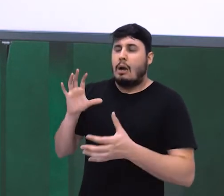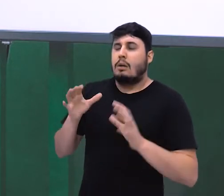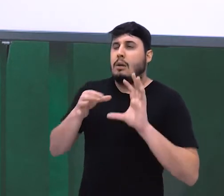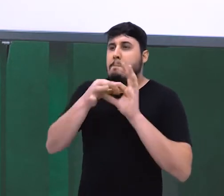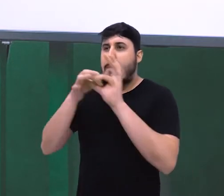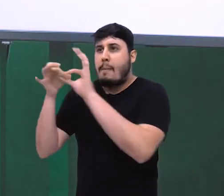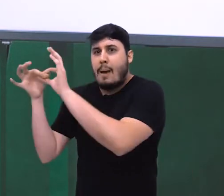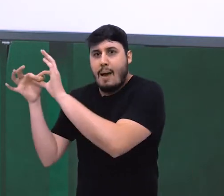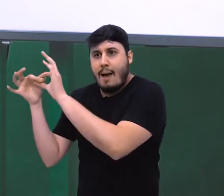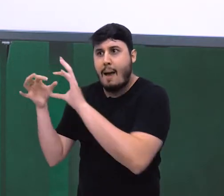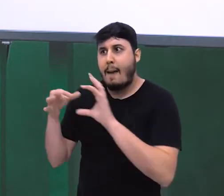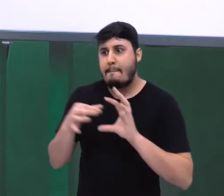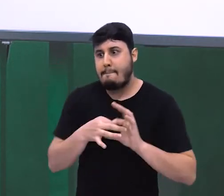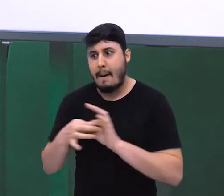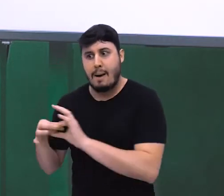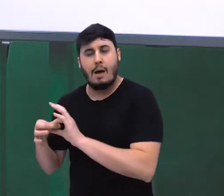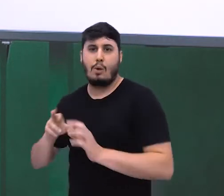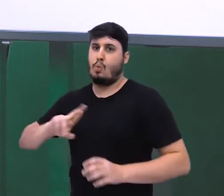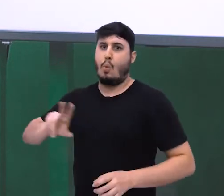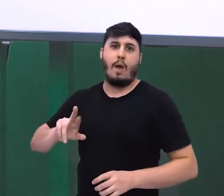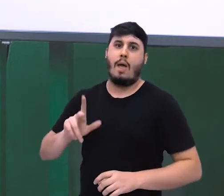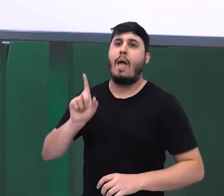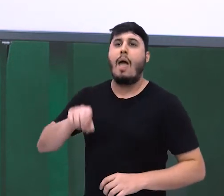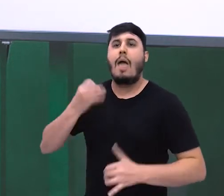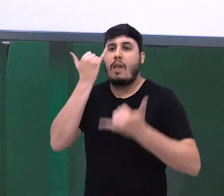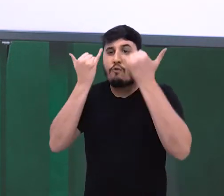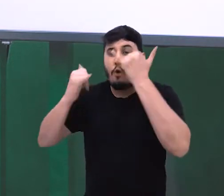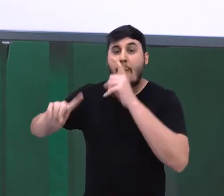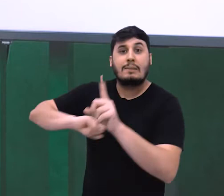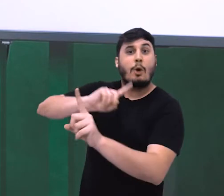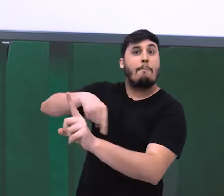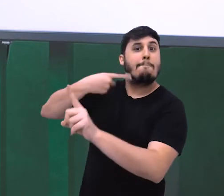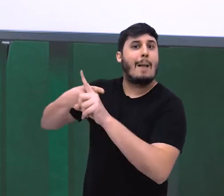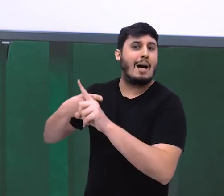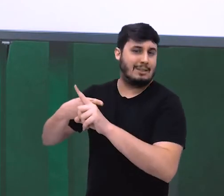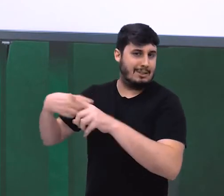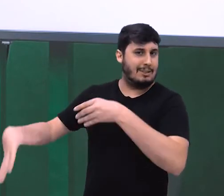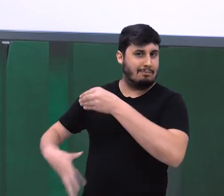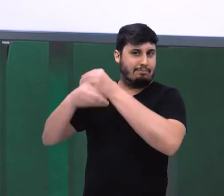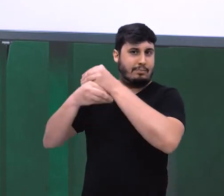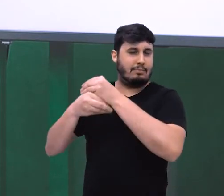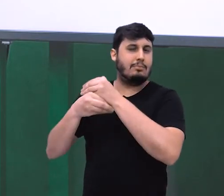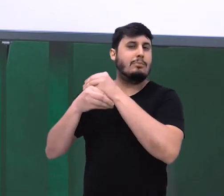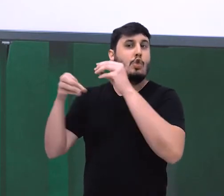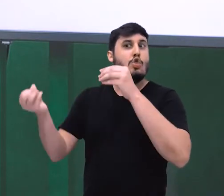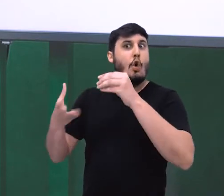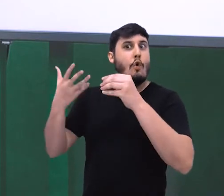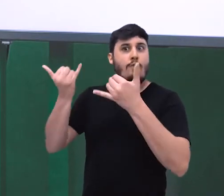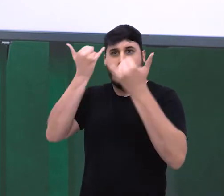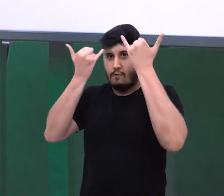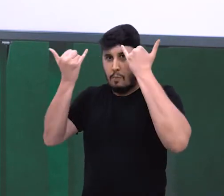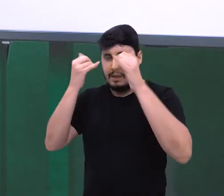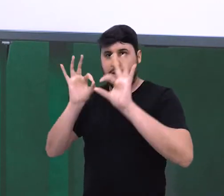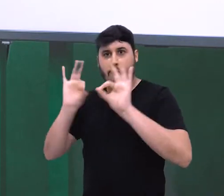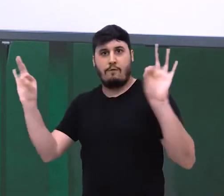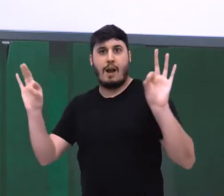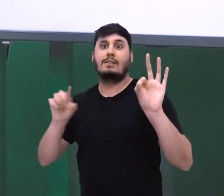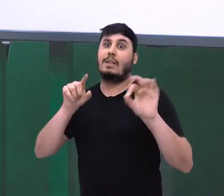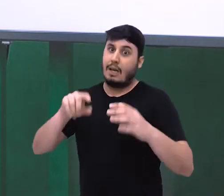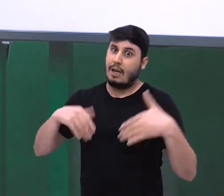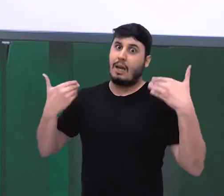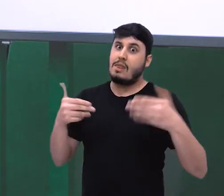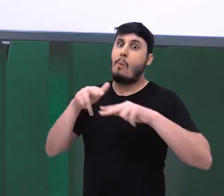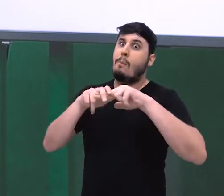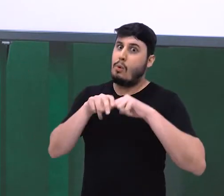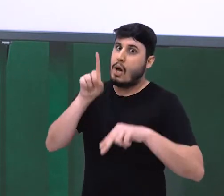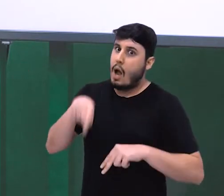acréscimo. Por isso que a conjunção que serviu para dar conta desse acréscimo, vai ser uma conjunção